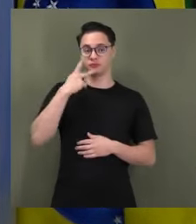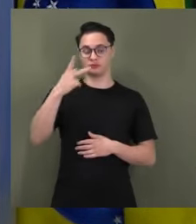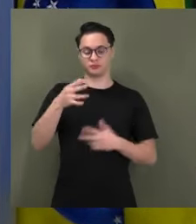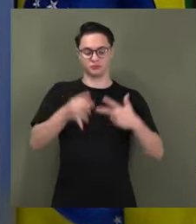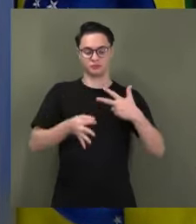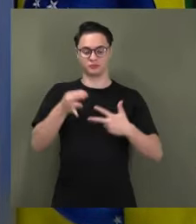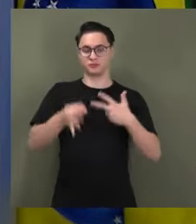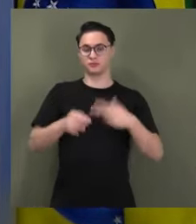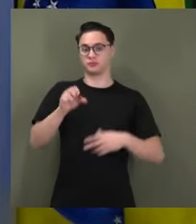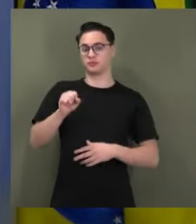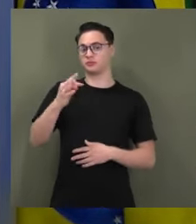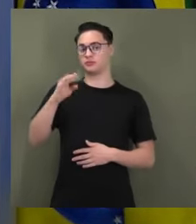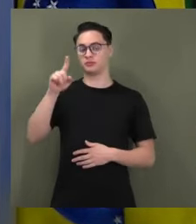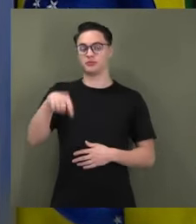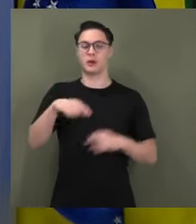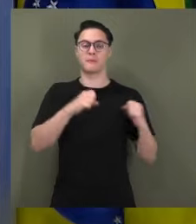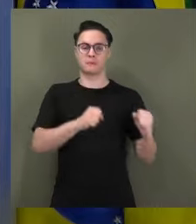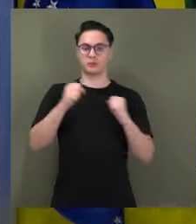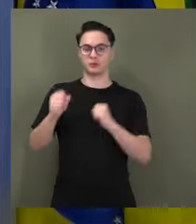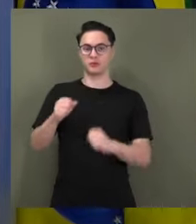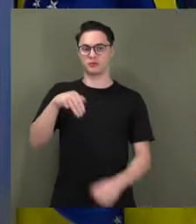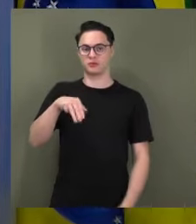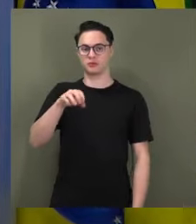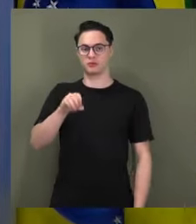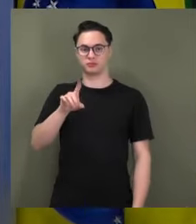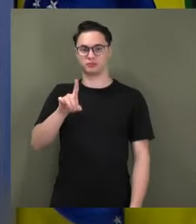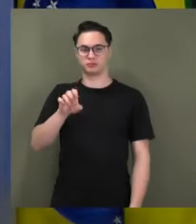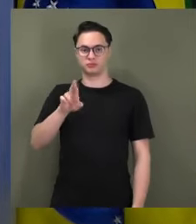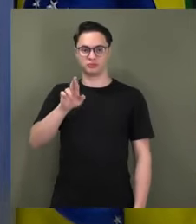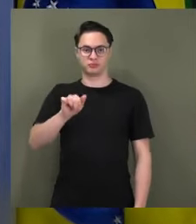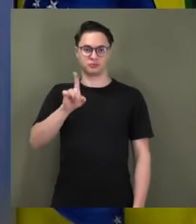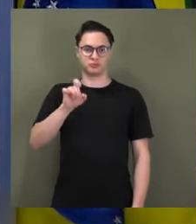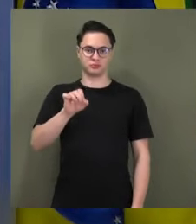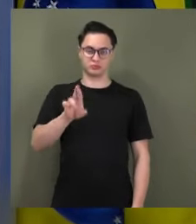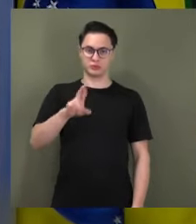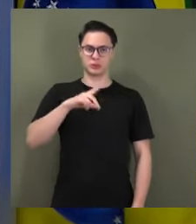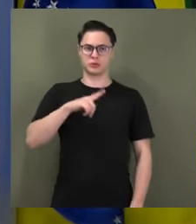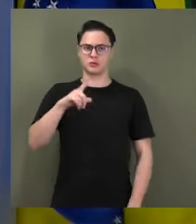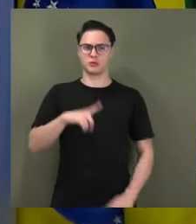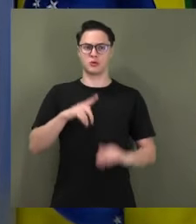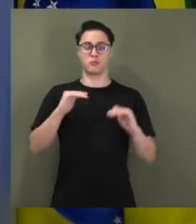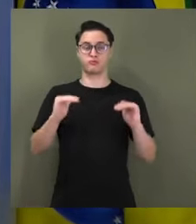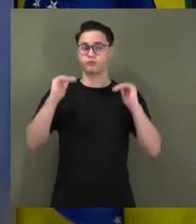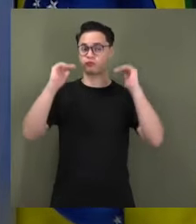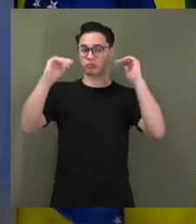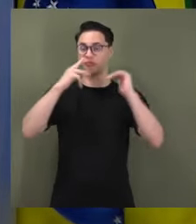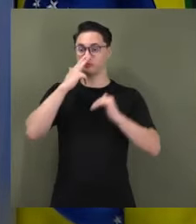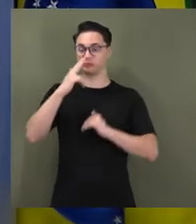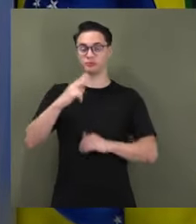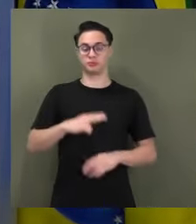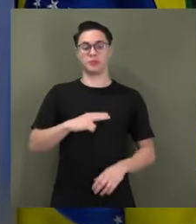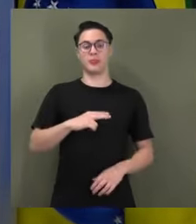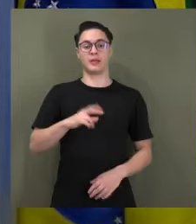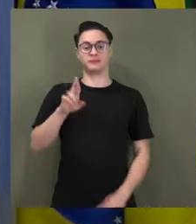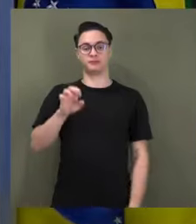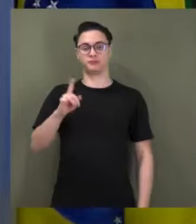de poder moderador, que existia no Brasil o império, mas foi eliminado com o advento da República e, é